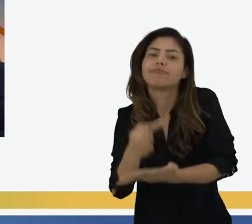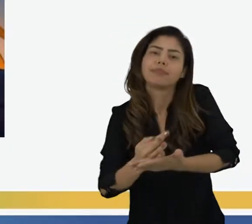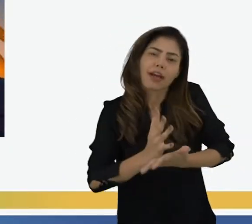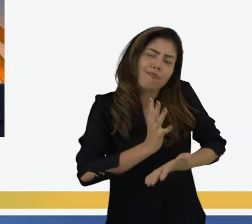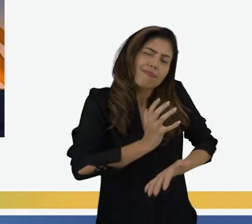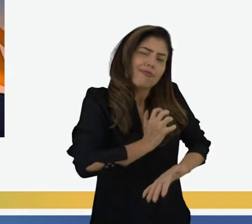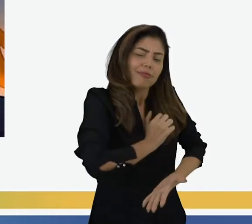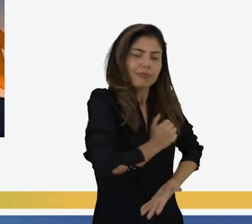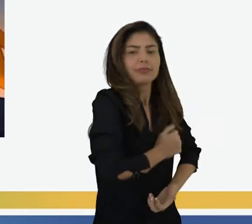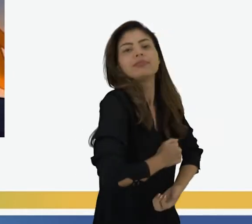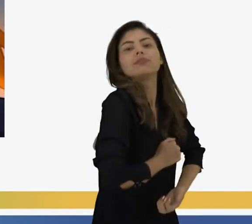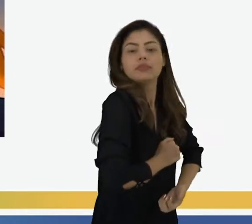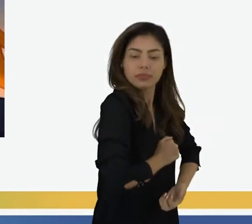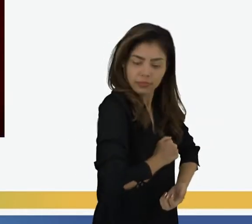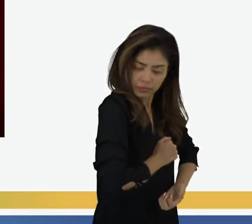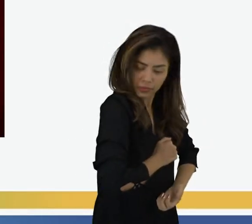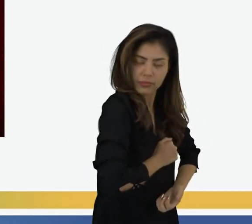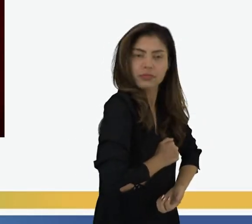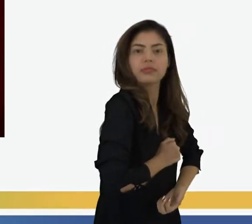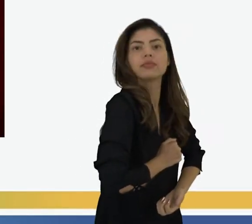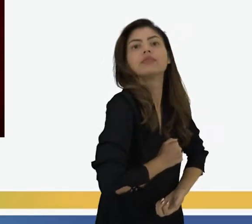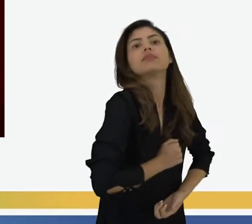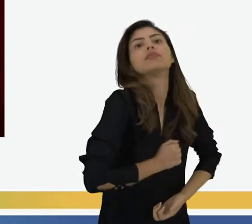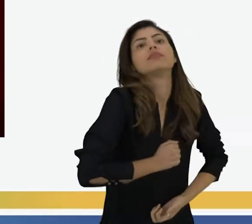e emoção